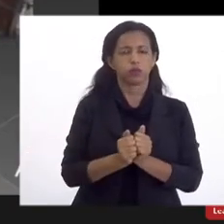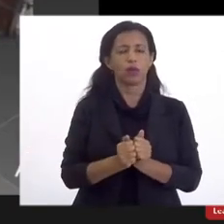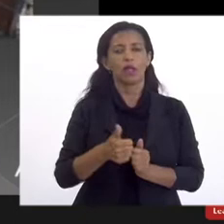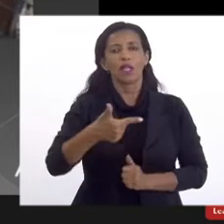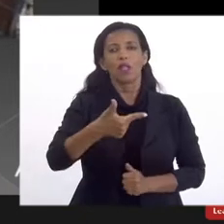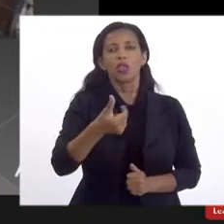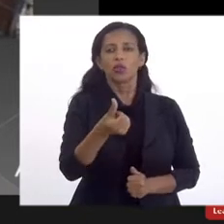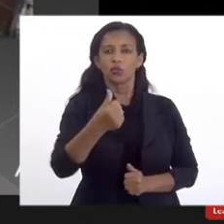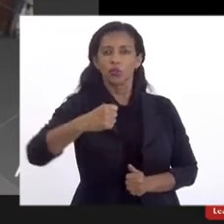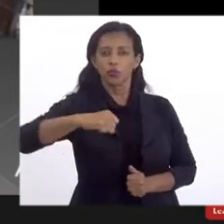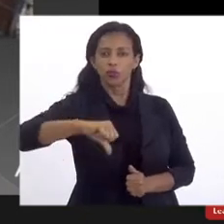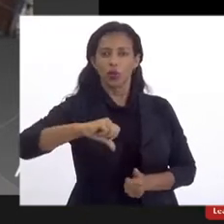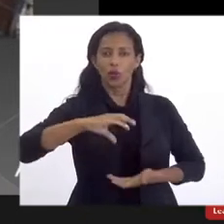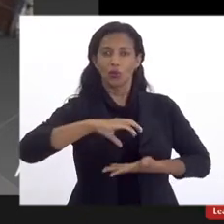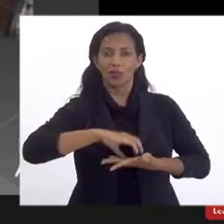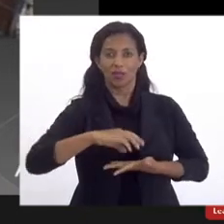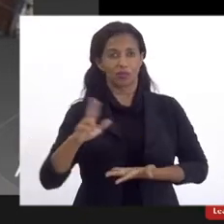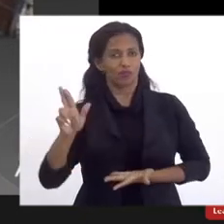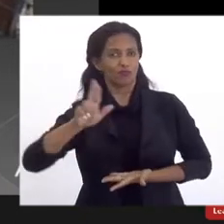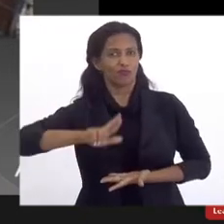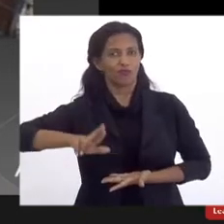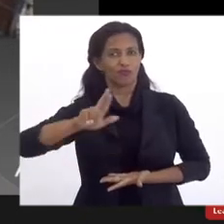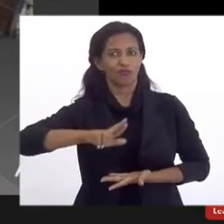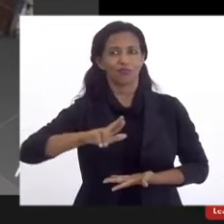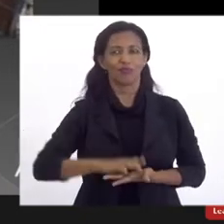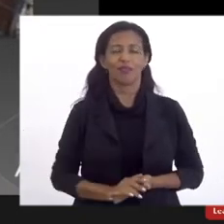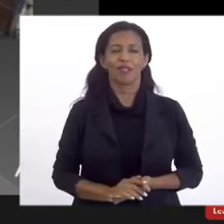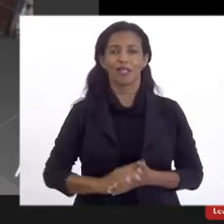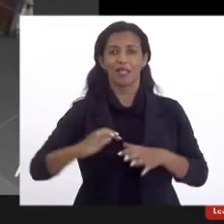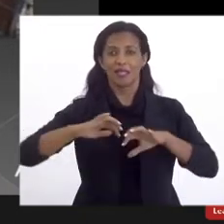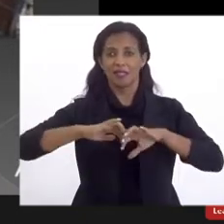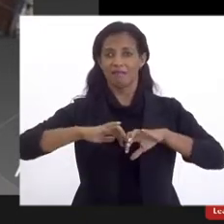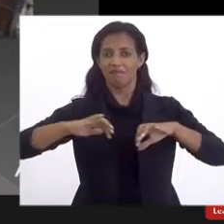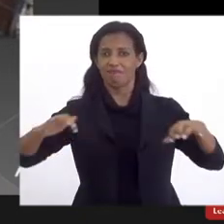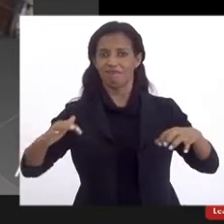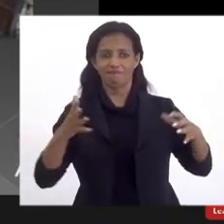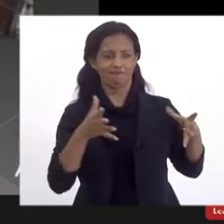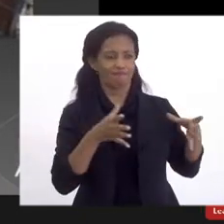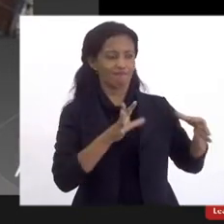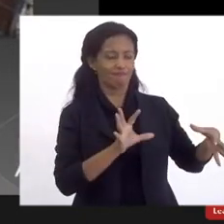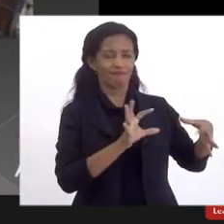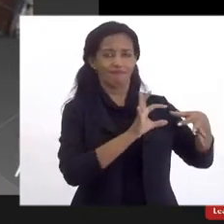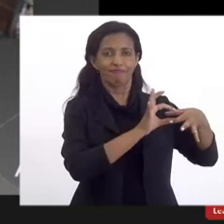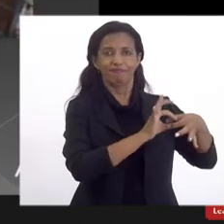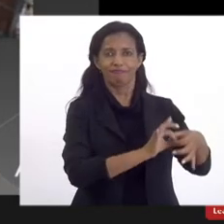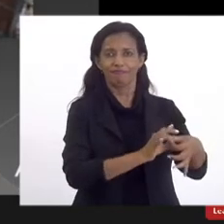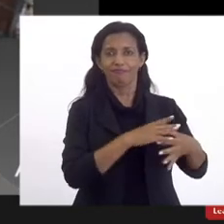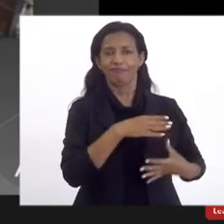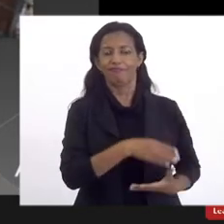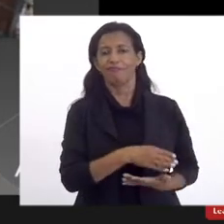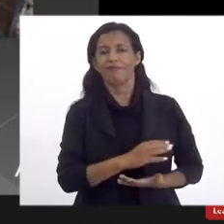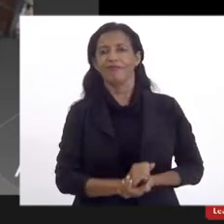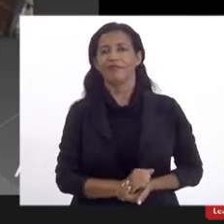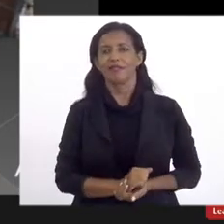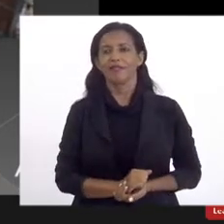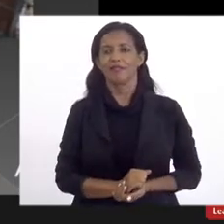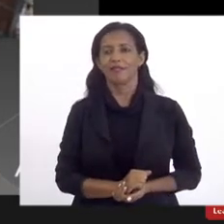2009, o centro universitário, então, se emancipa e passa a estar vinculado diretamente à SECTE,